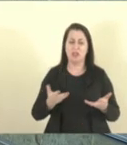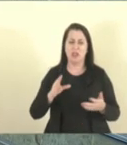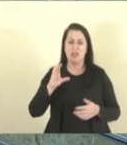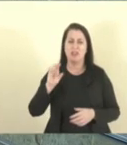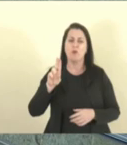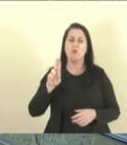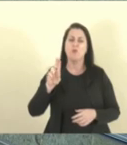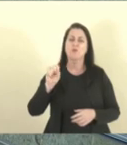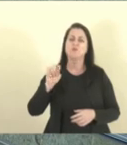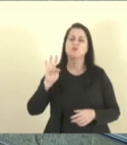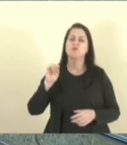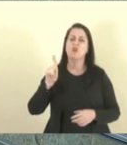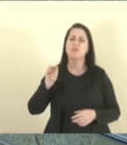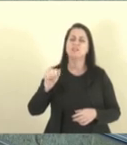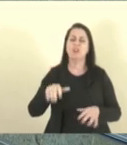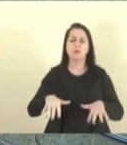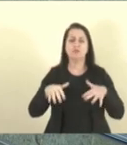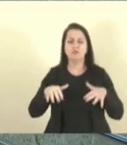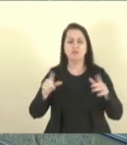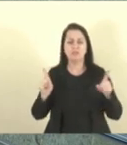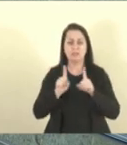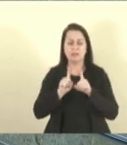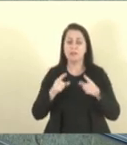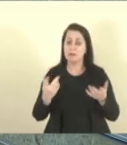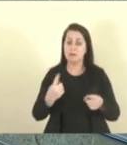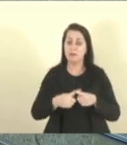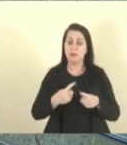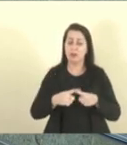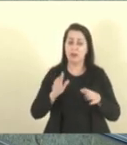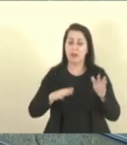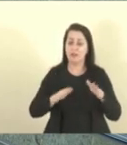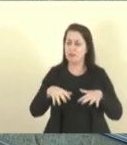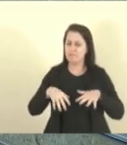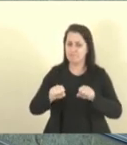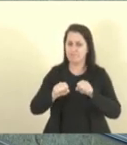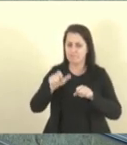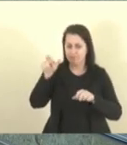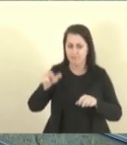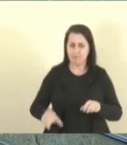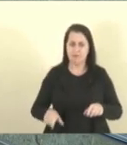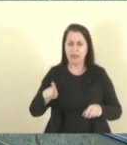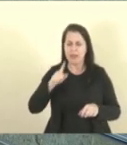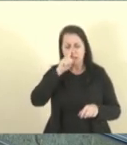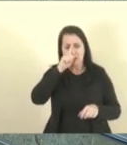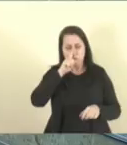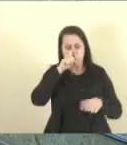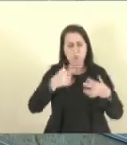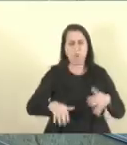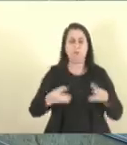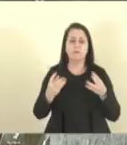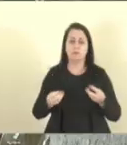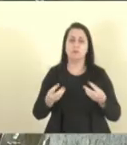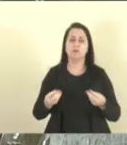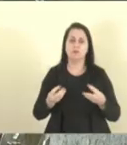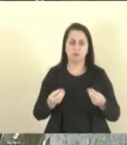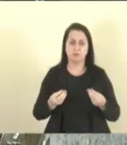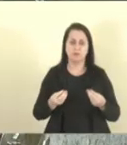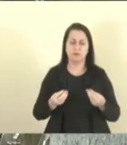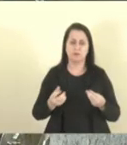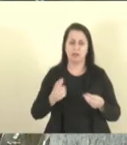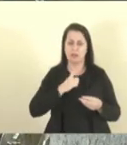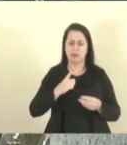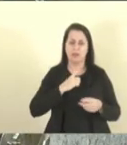custódia, porque, o cidadão, às vezes, ele é autuado em flagrante, ele é um cidadão de alta periculosidade, às vezes for agido de vários